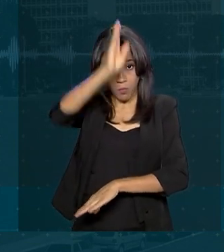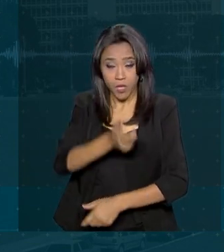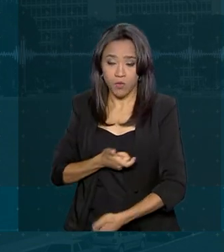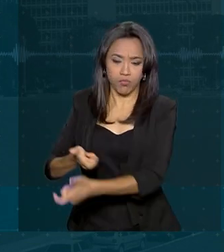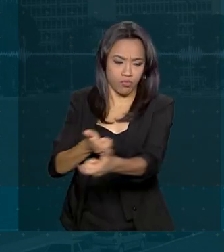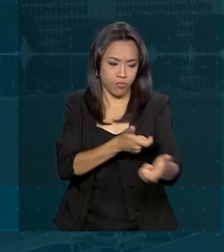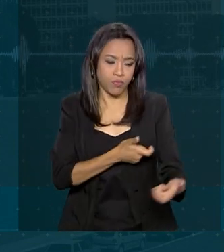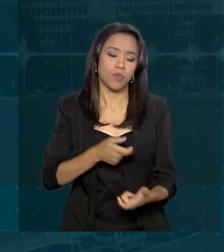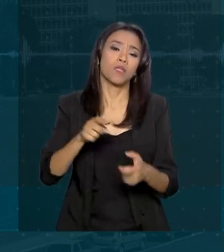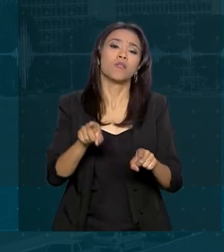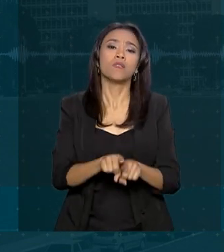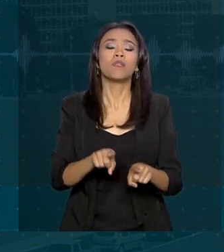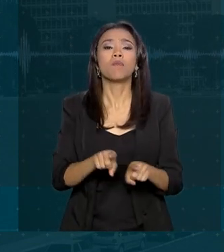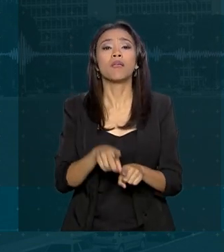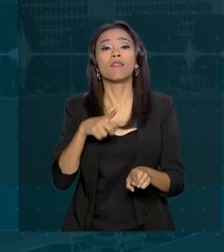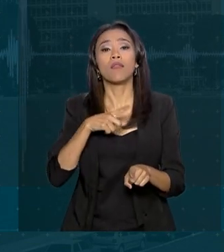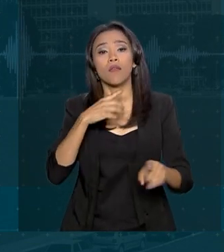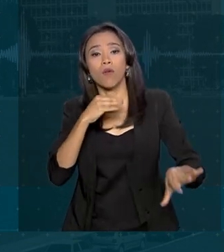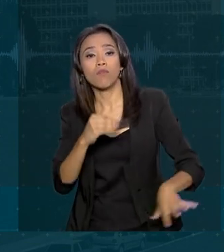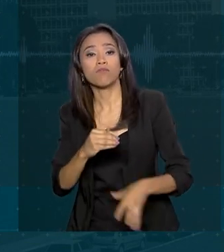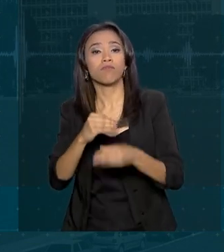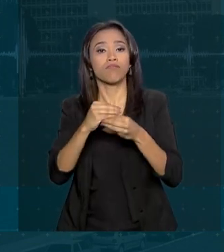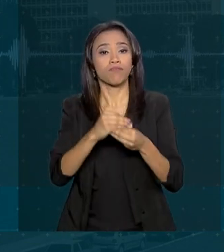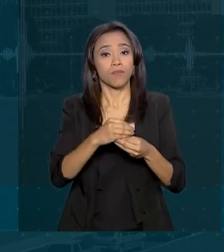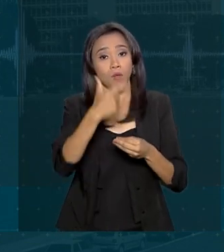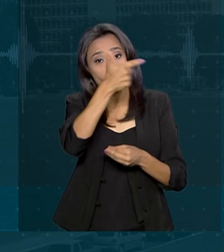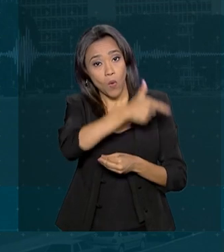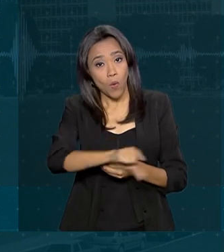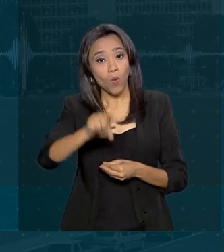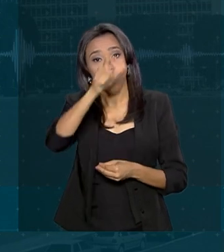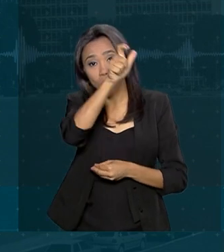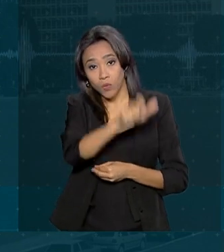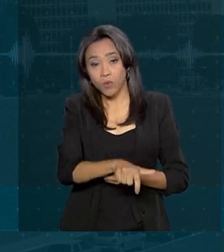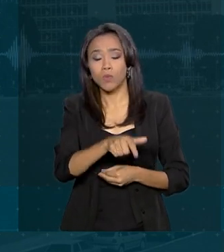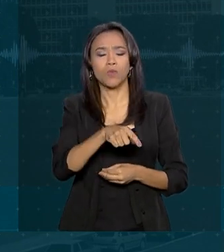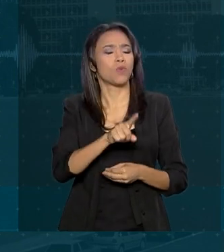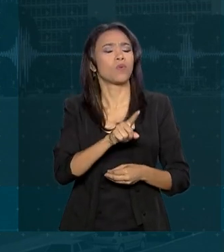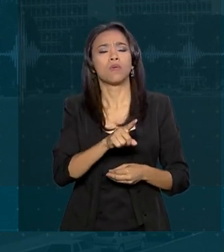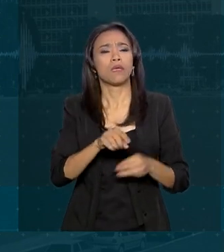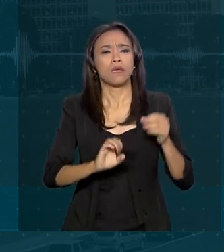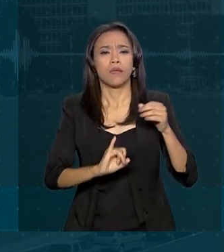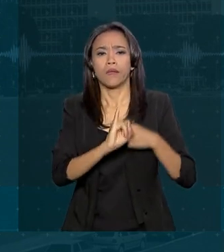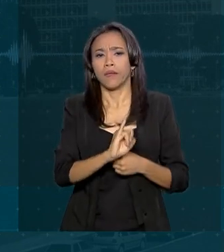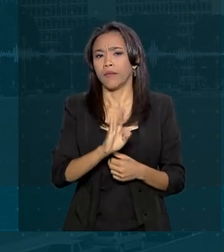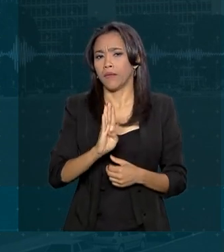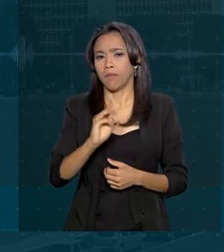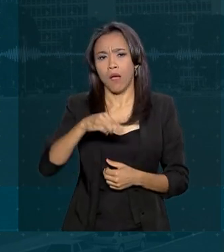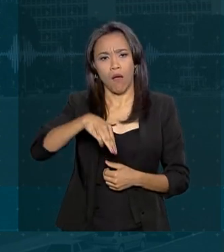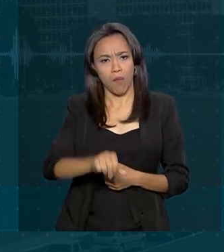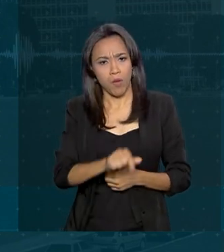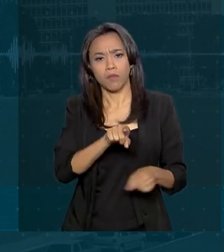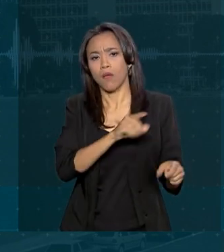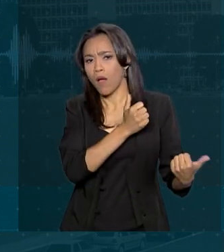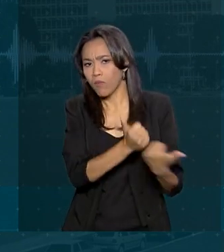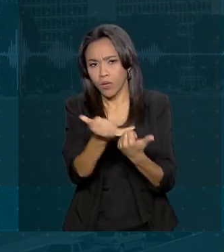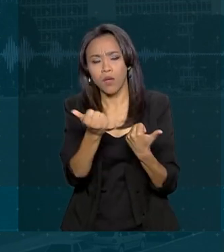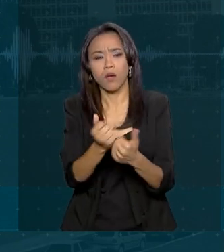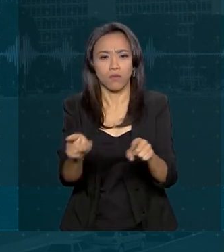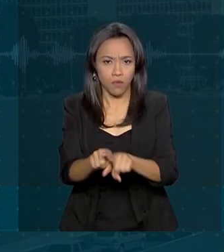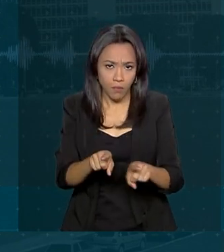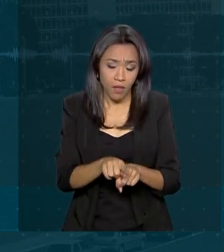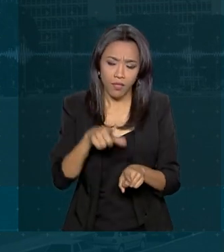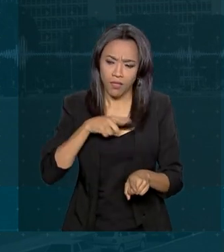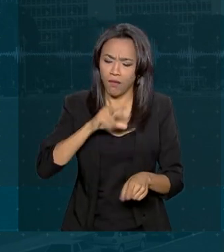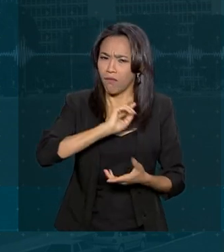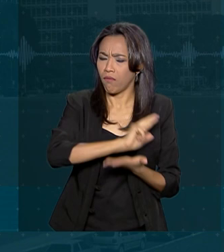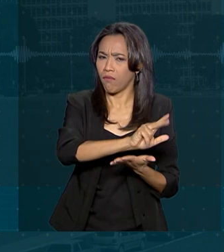complementar o trabalho do ICMB e do Ibama, dos seus brigadistas, enfim, de toda a infraestrutura. Nós temos várias áreas